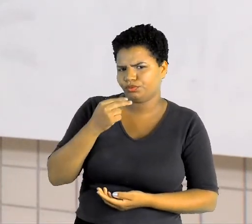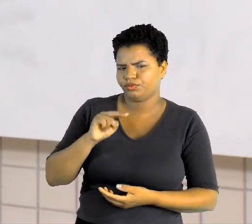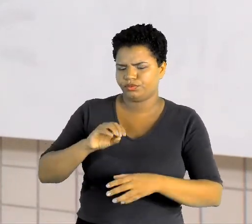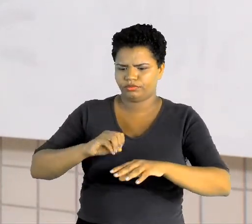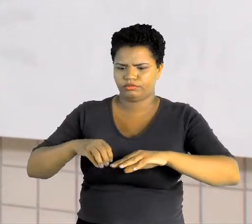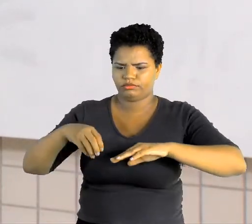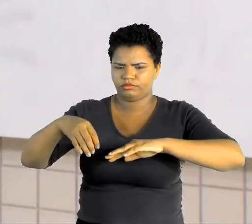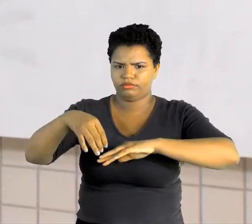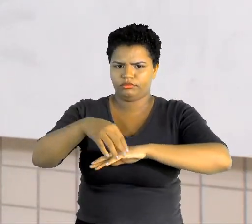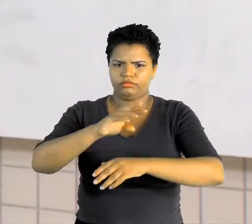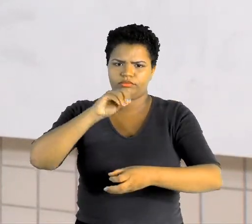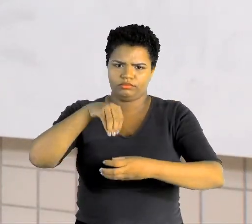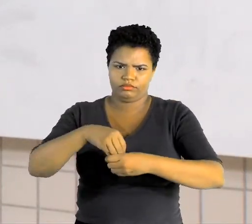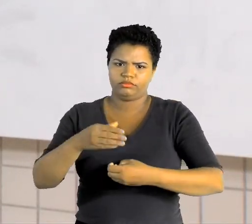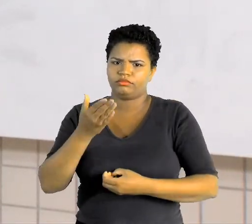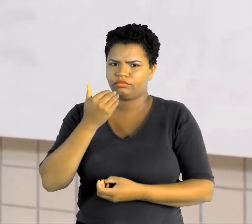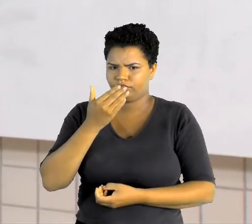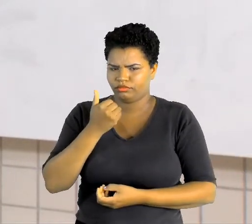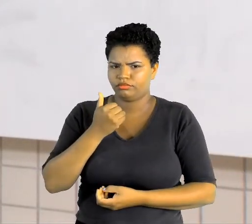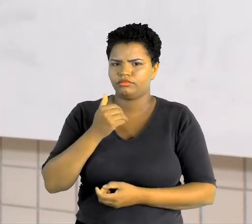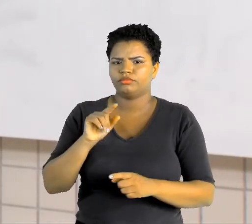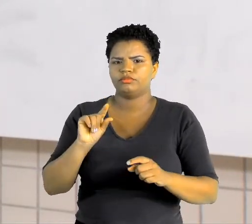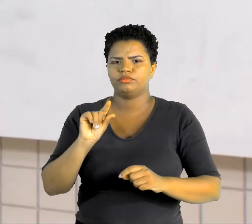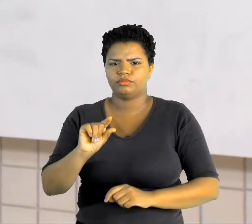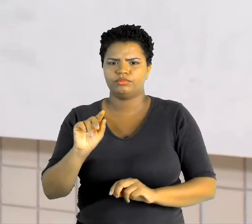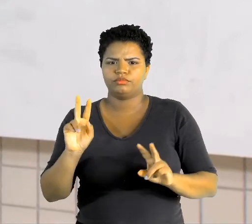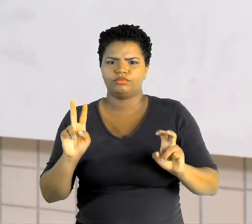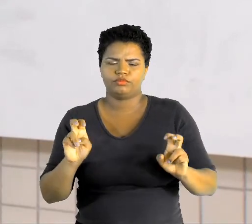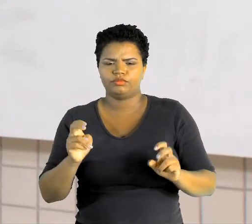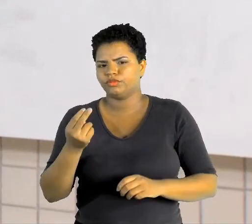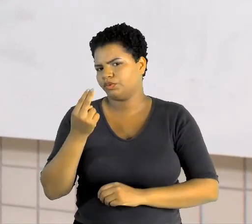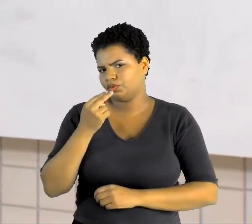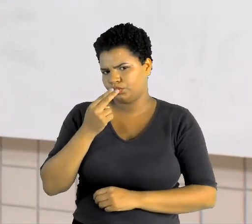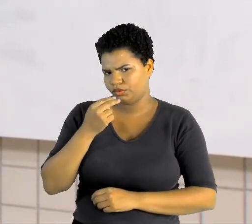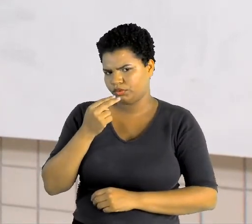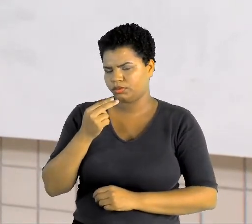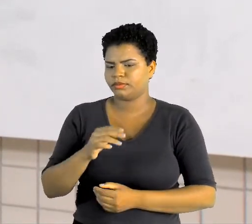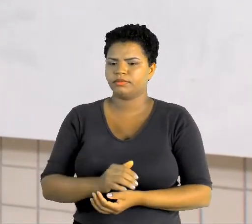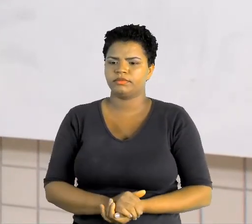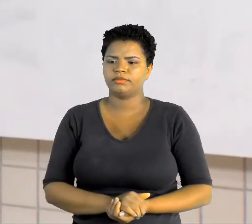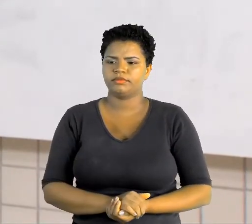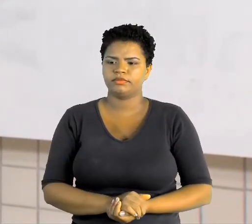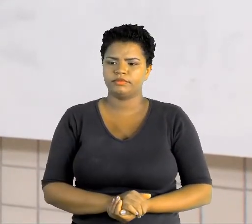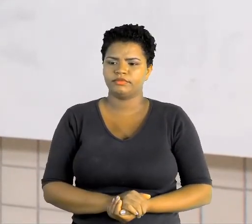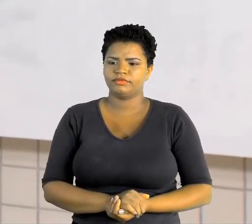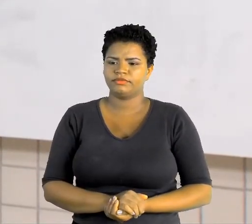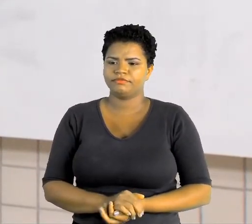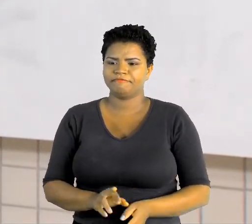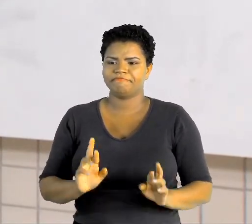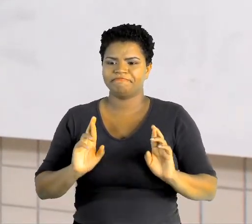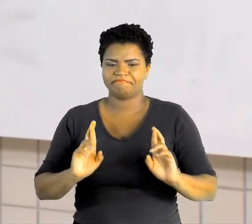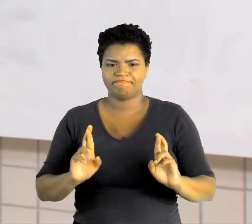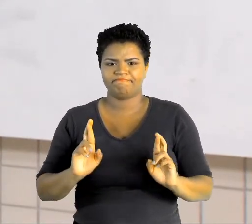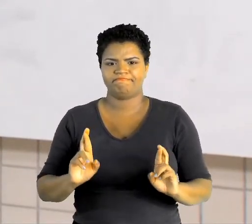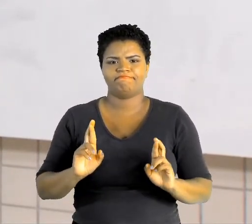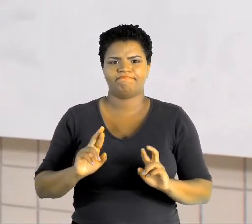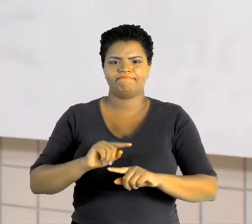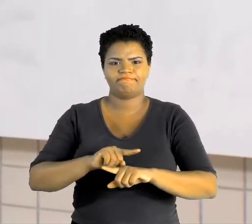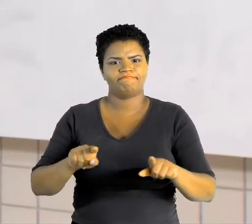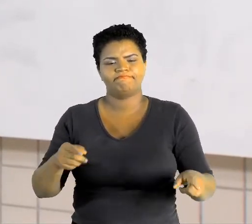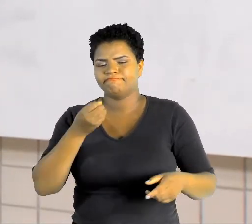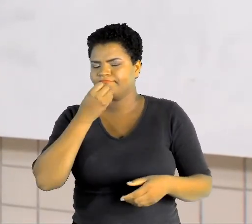alimentos e um pouquinho sobre nutrição. Então, hoje, desejo que vocês tenham bons